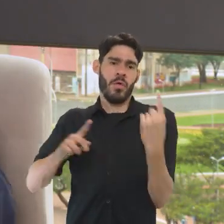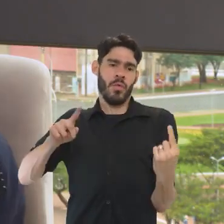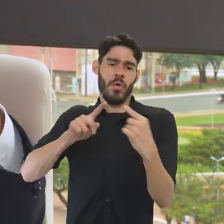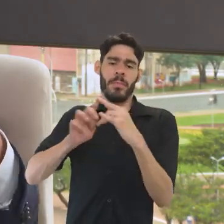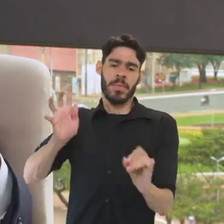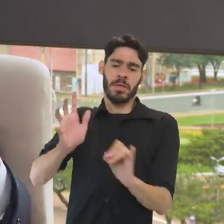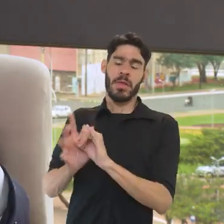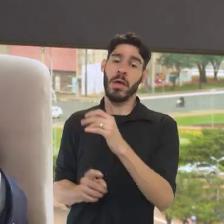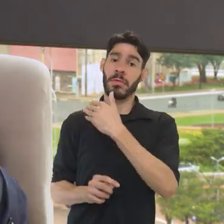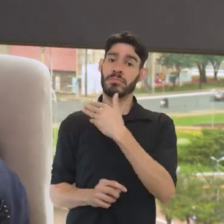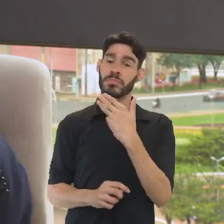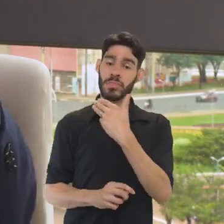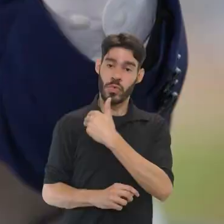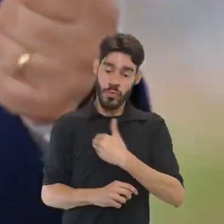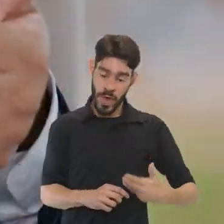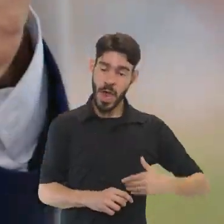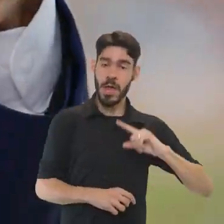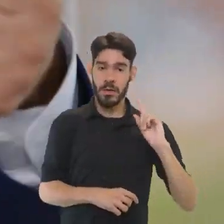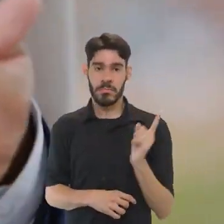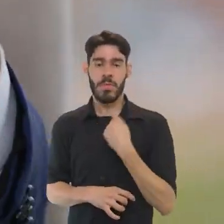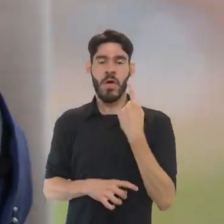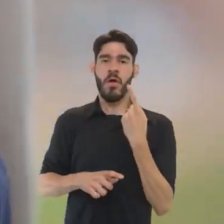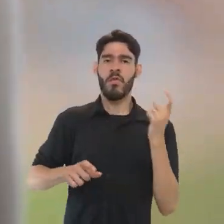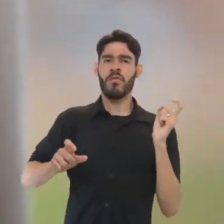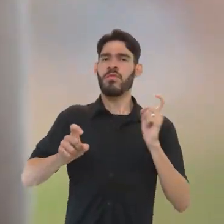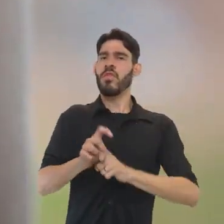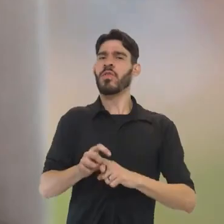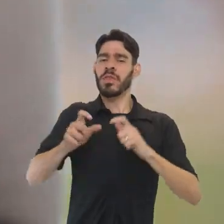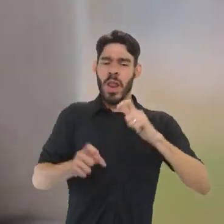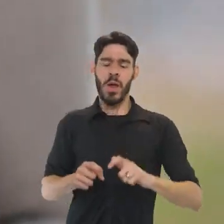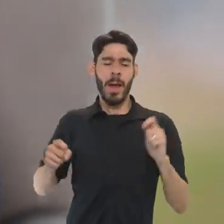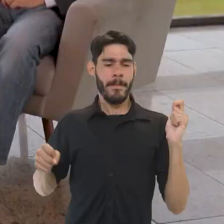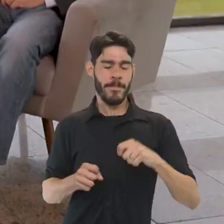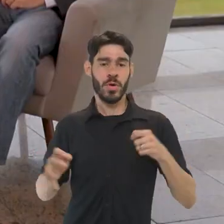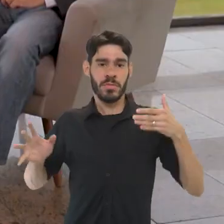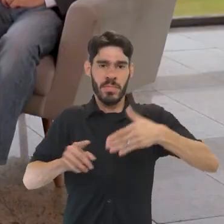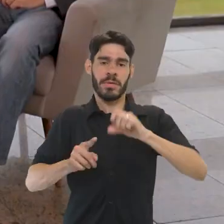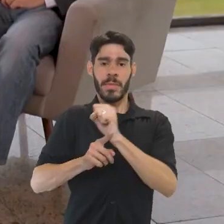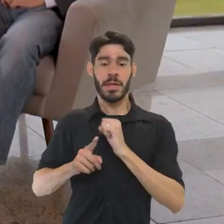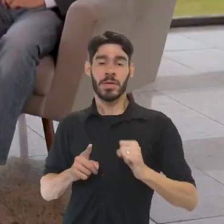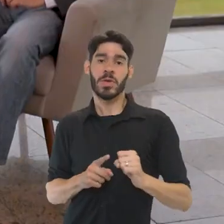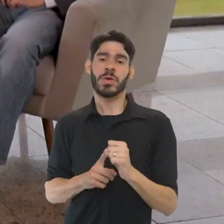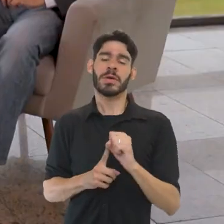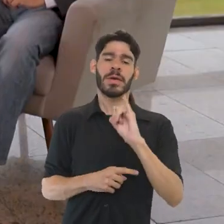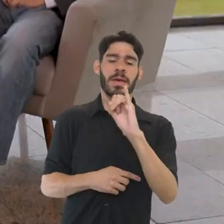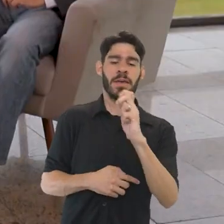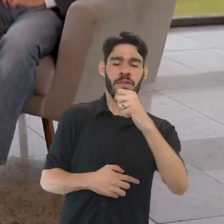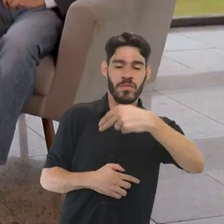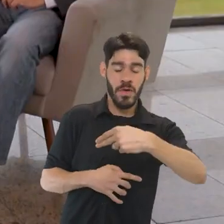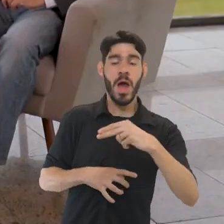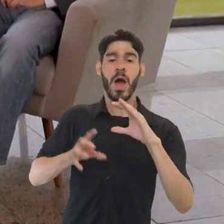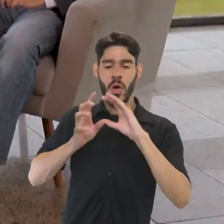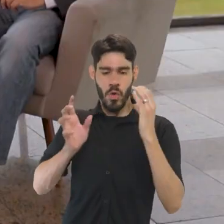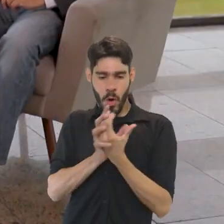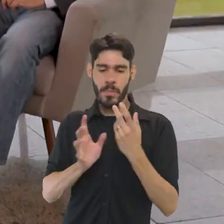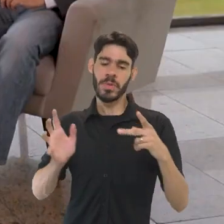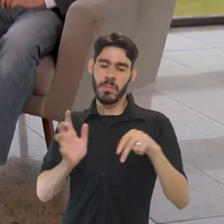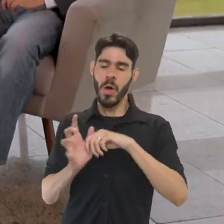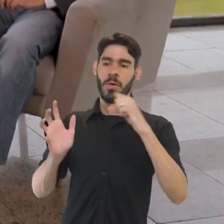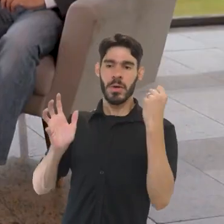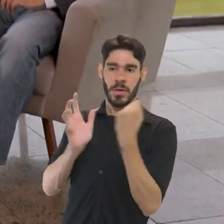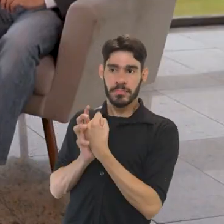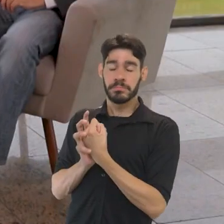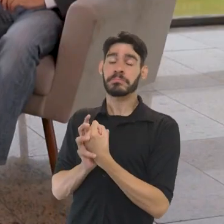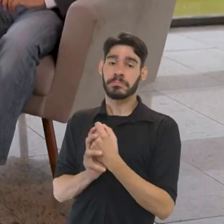respeito à identidade do nosso governo, como a reconstituição dos espaços de participação social do IFAM, como os comitês do patrimônio mundial. Já